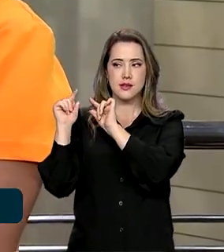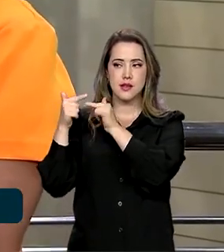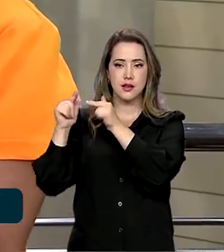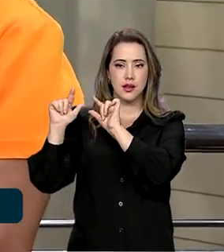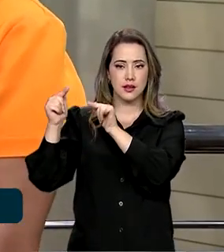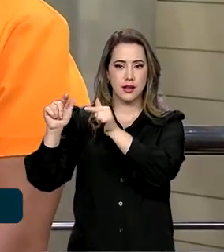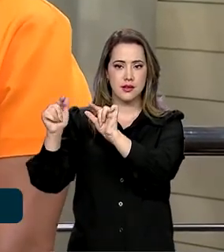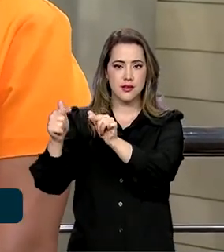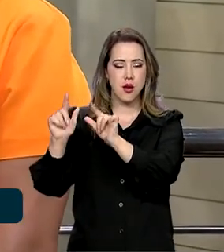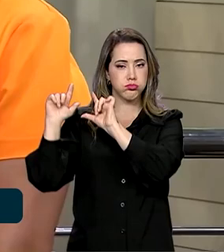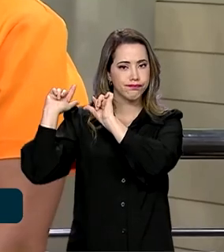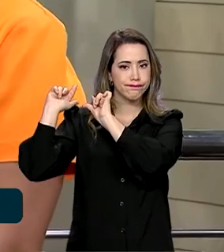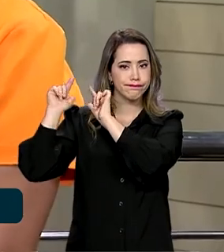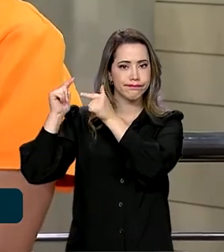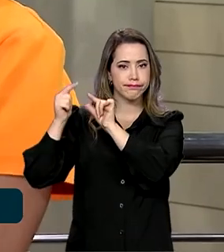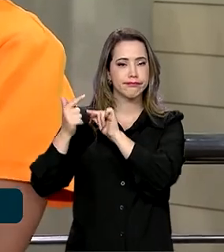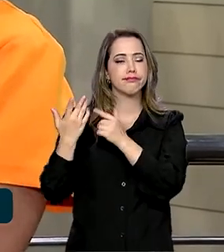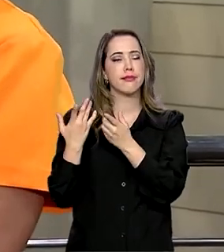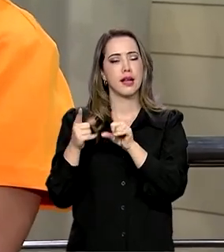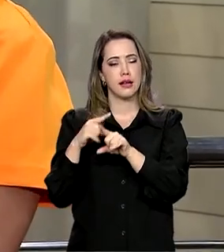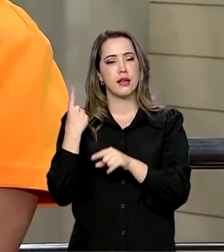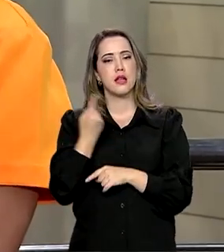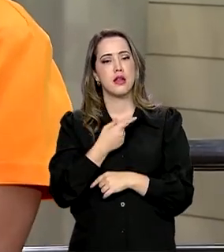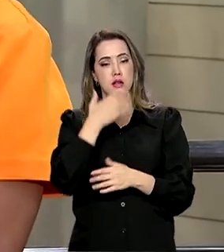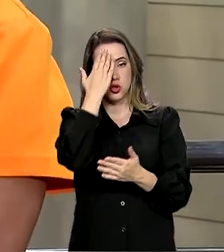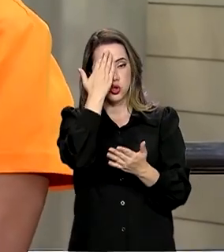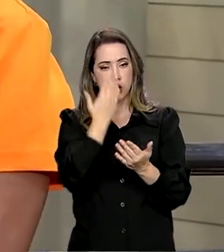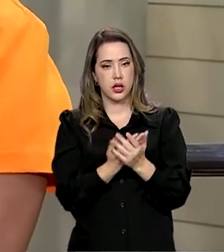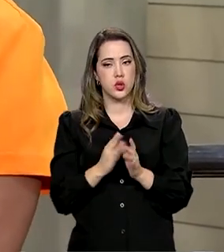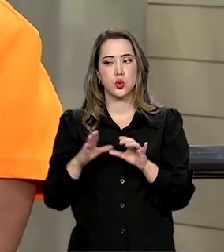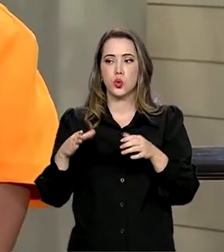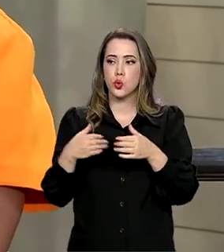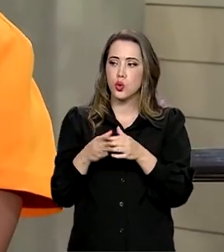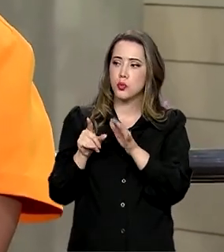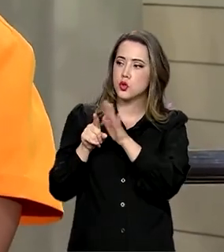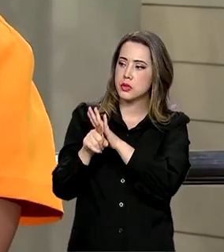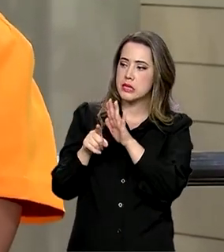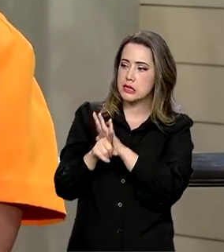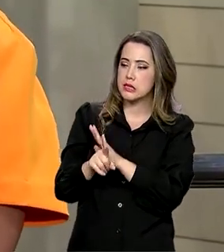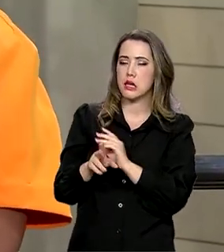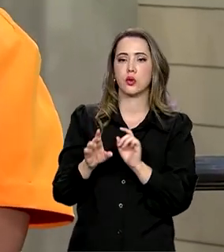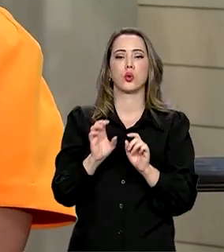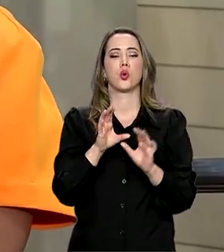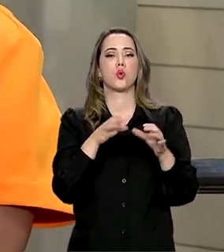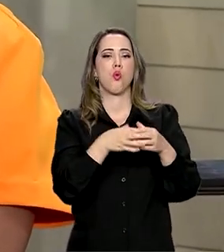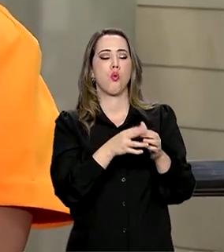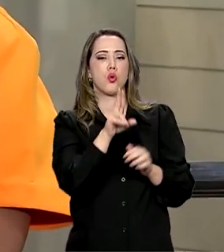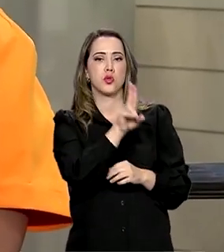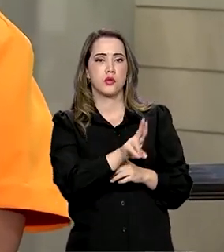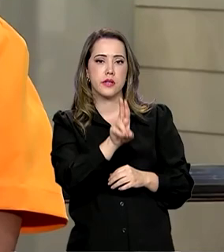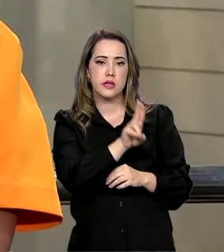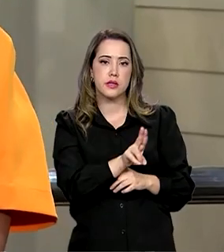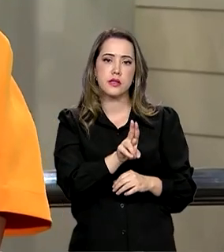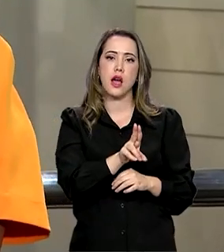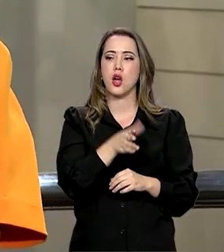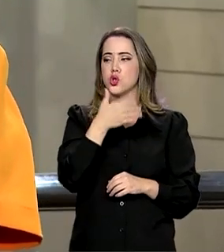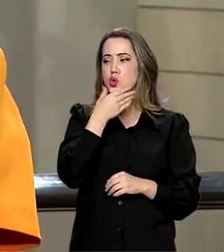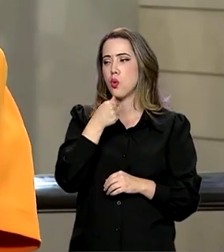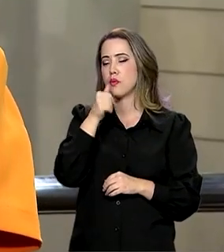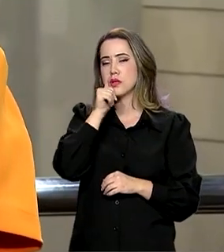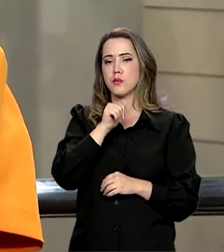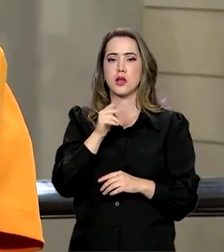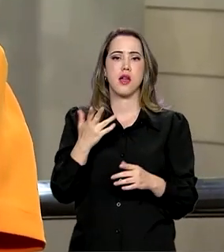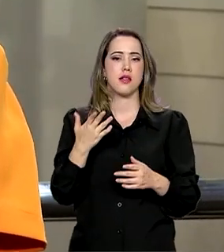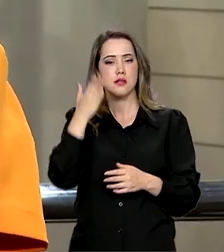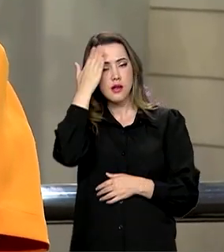que nós temos. A nossa academia, os nossos pesquisadores, as pesquisadoras, os investigadores, não é possível conhecer a